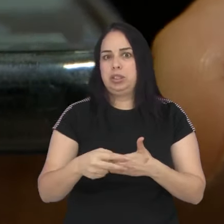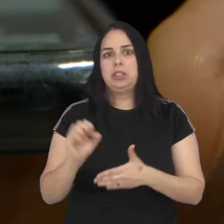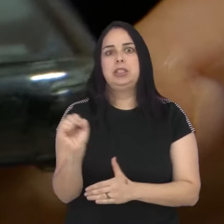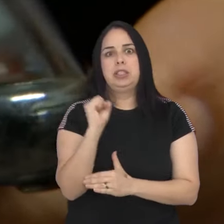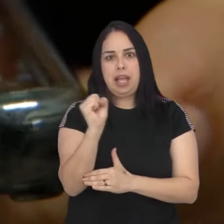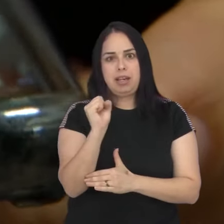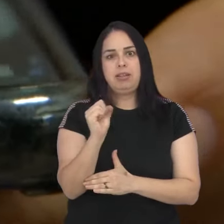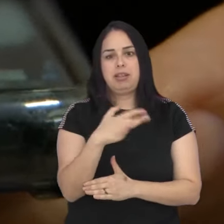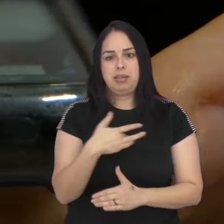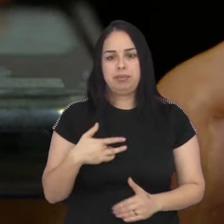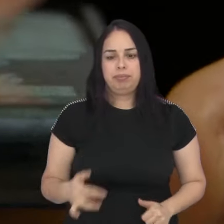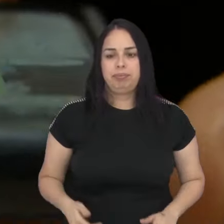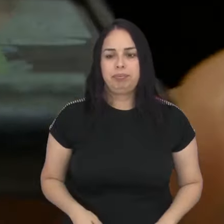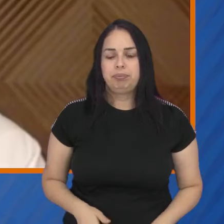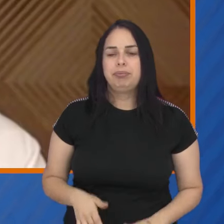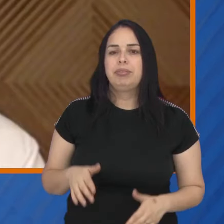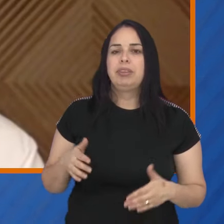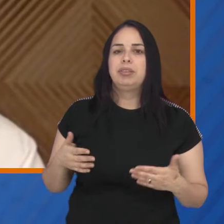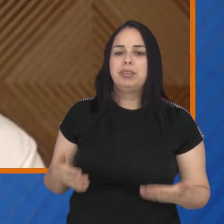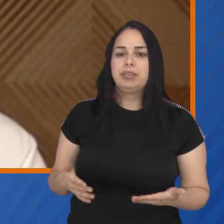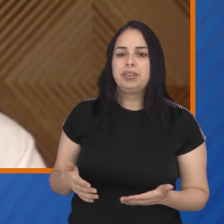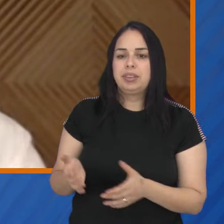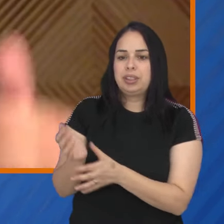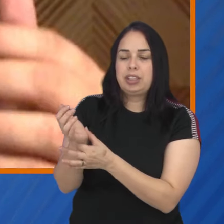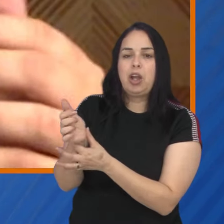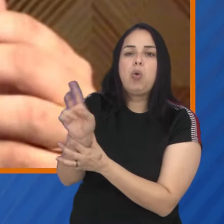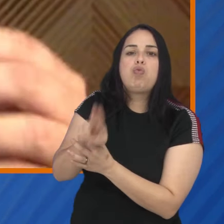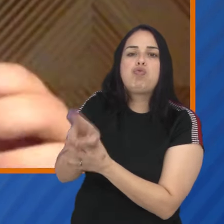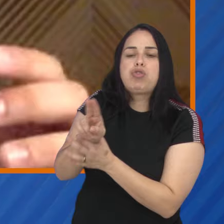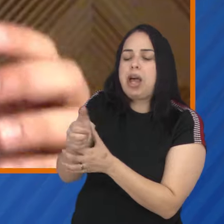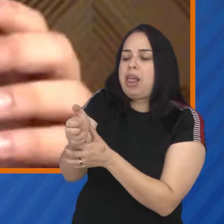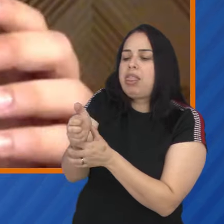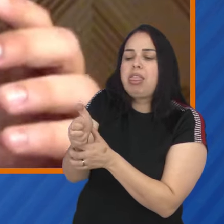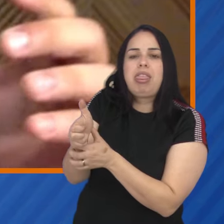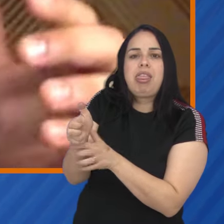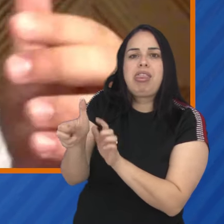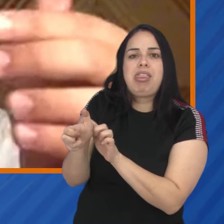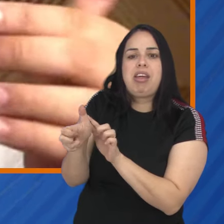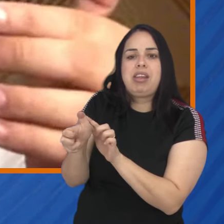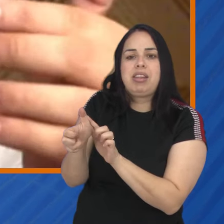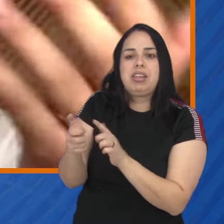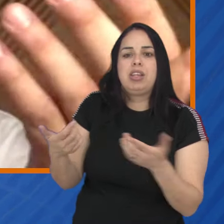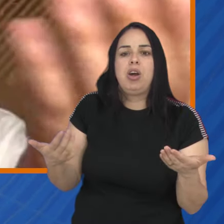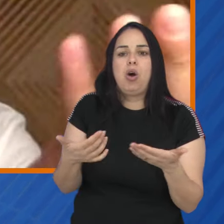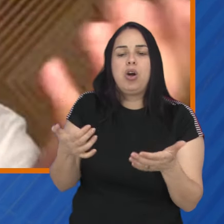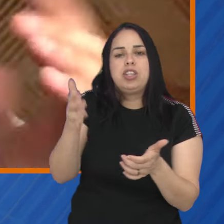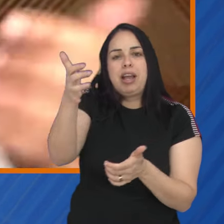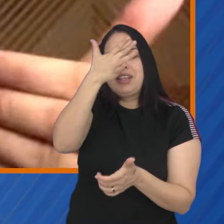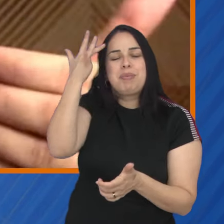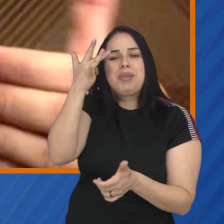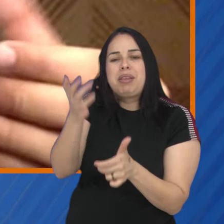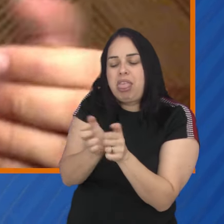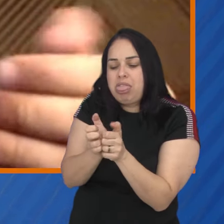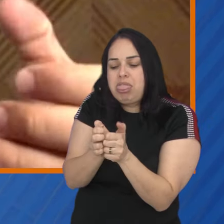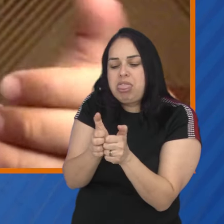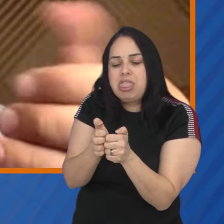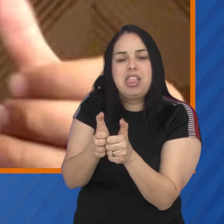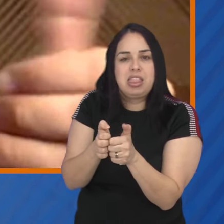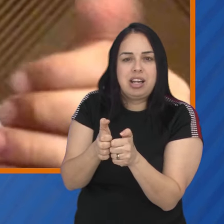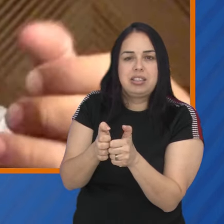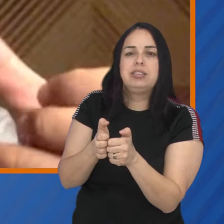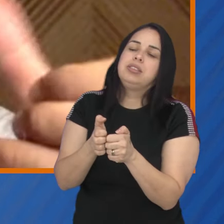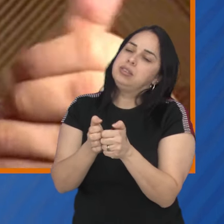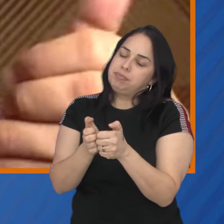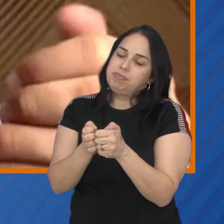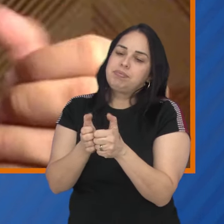diversas complicações para a saúde. Você acaba usando muito o polegar como função de indicação. Hoje todo mundo pega o celular e fica